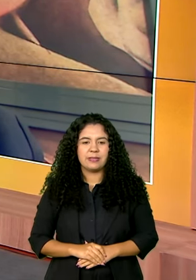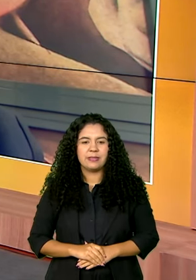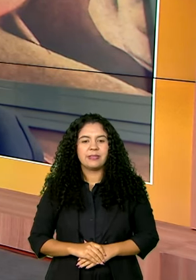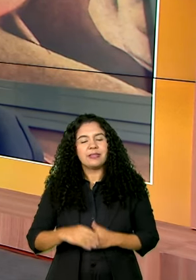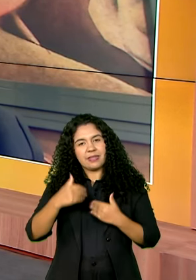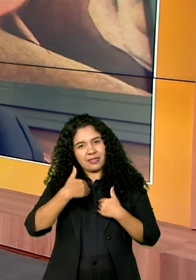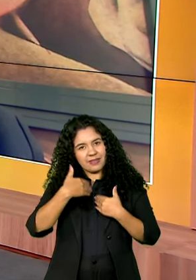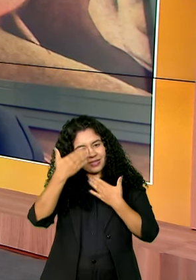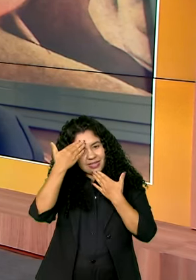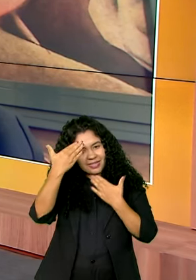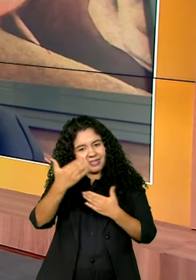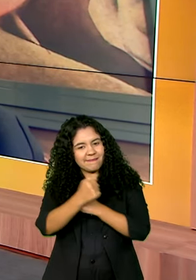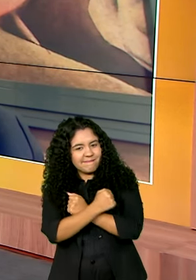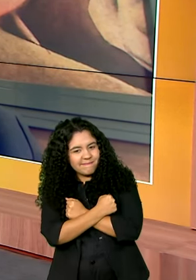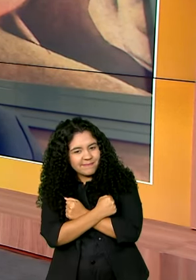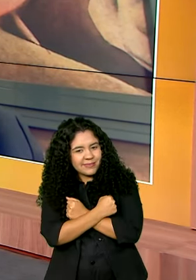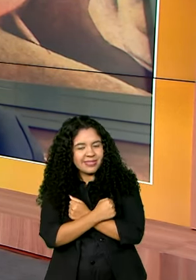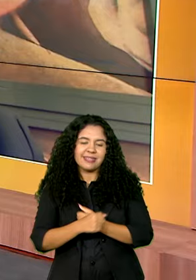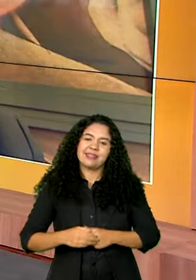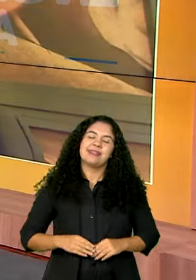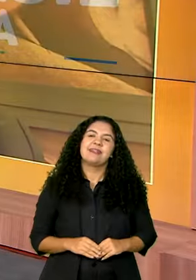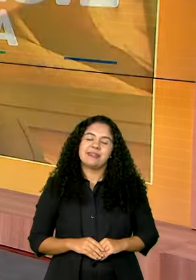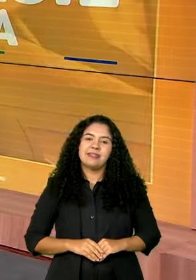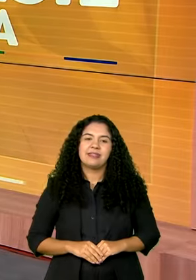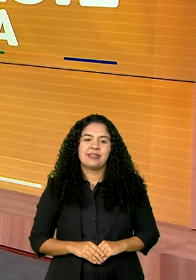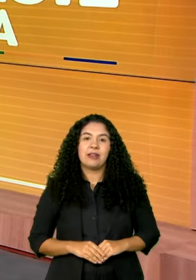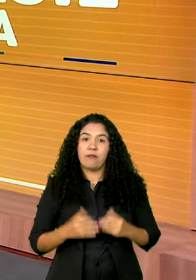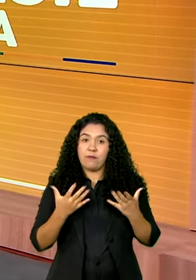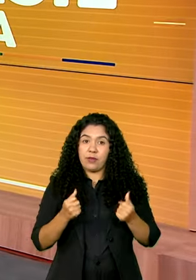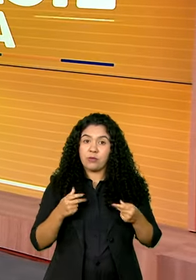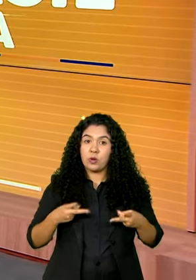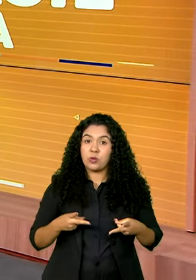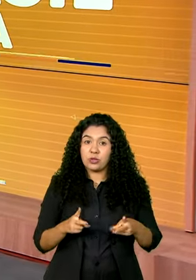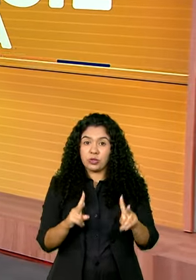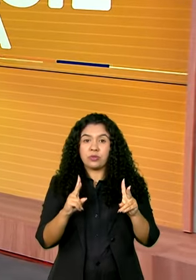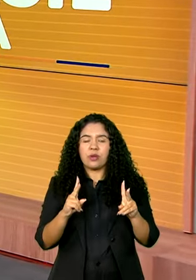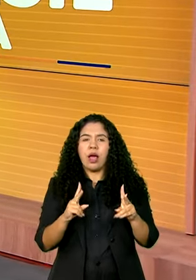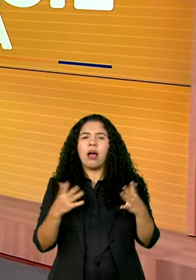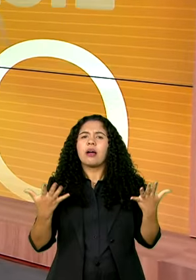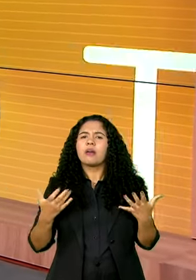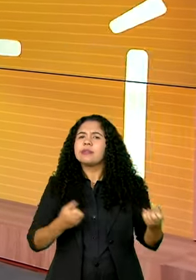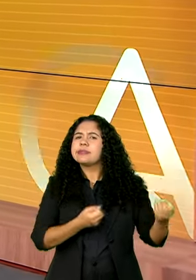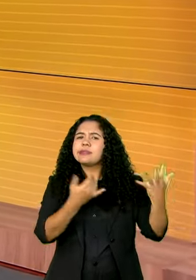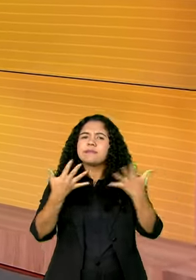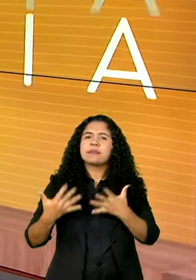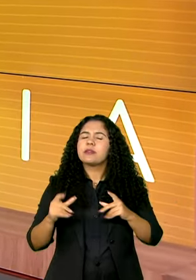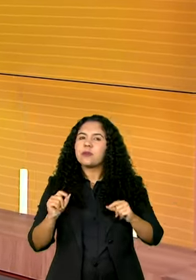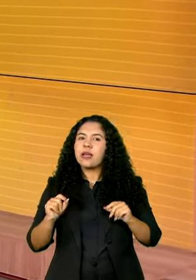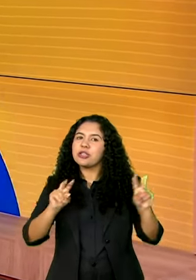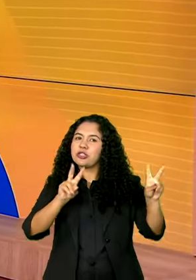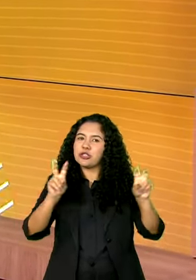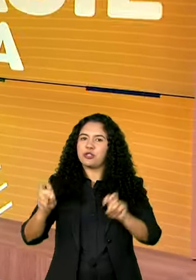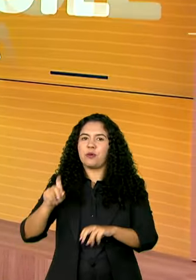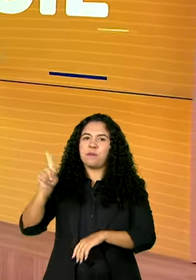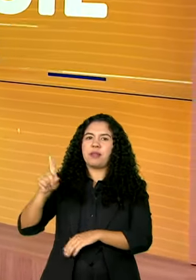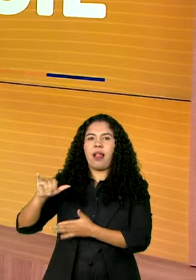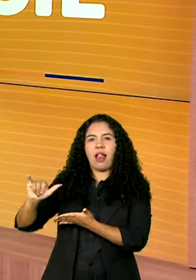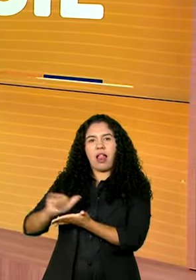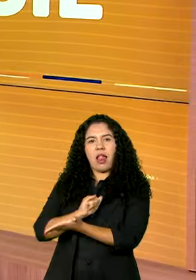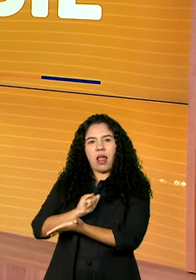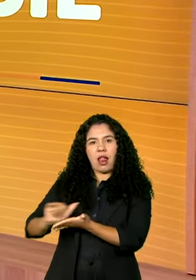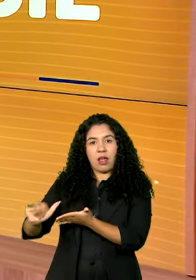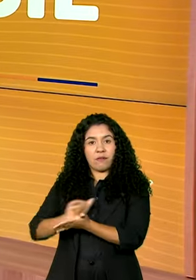Obrigado, eu, um grande abraço. É isso, bom dia. Vamos seguir com o telejornal, a gente volta a falar de Nova York, porque a galeria